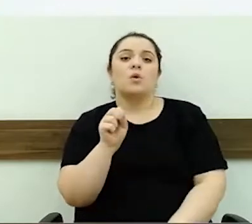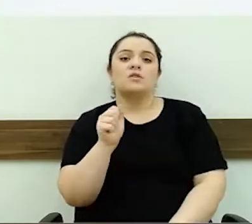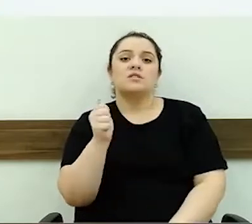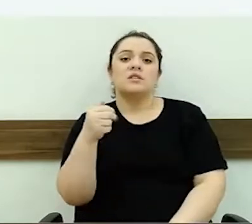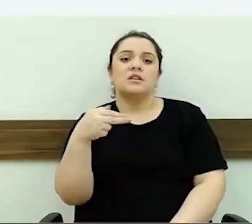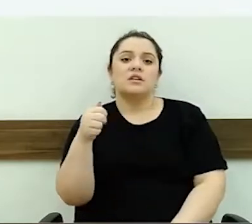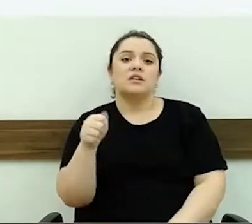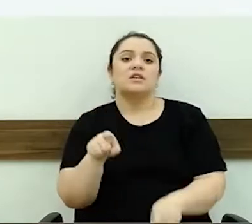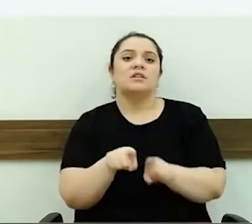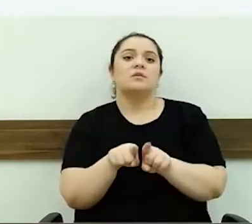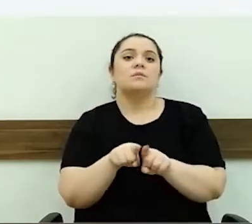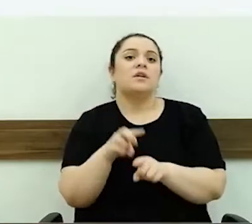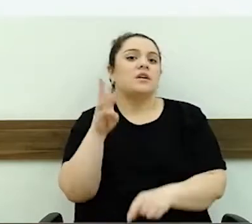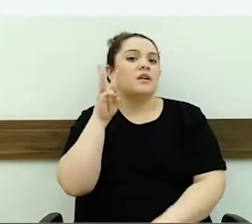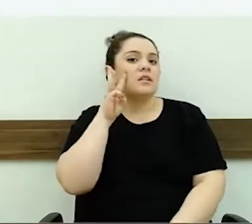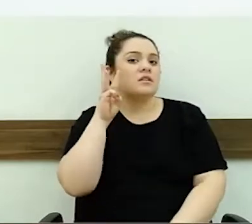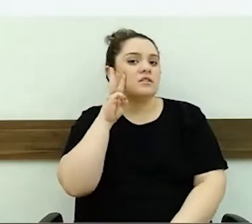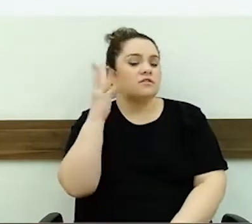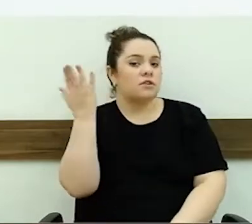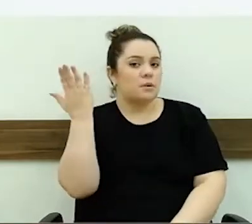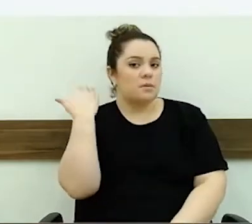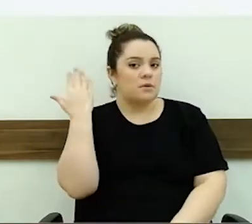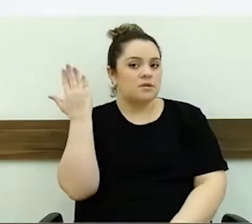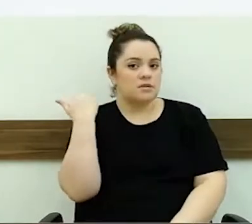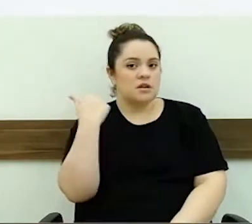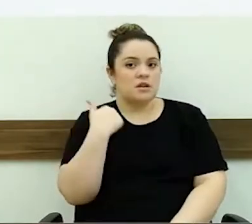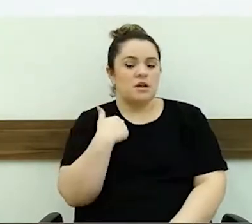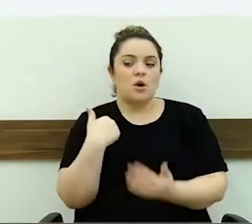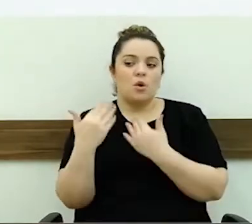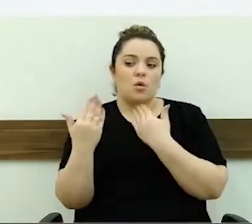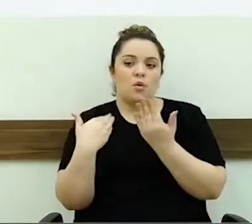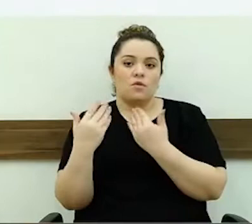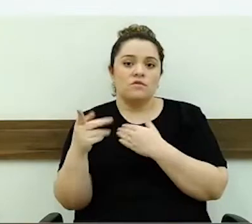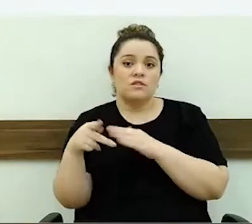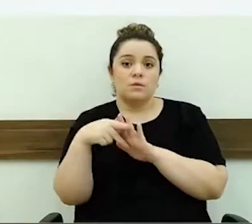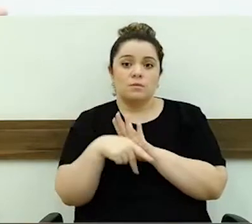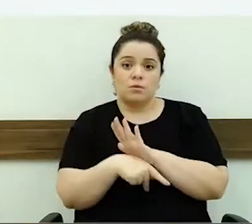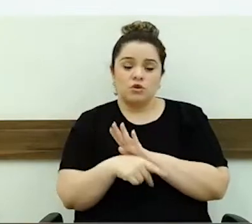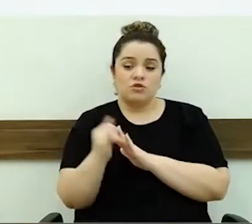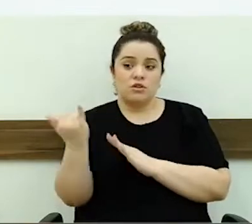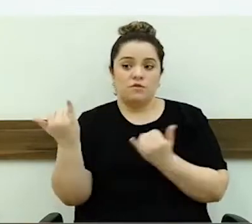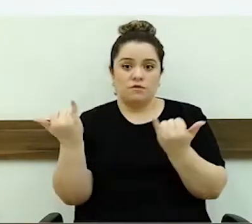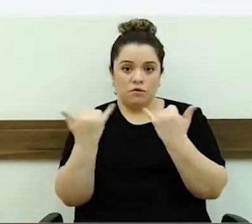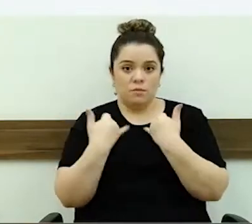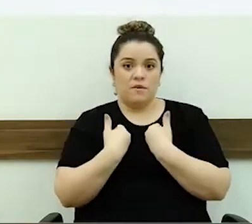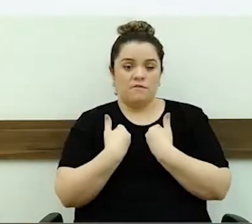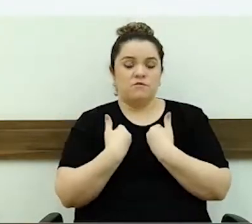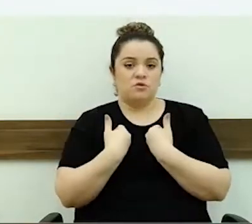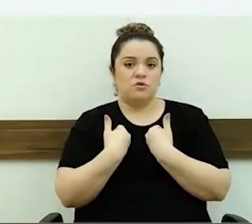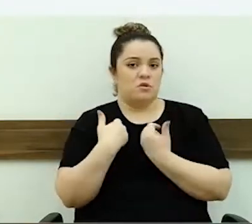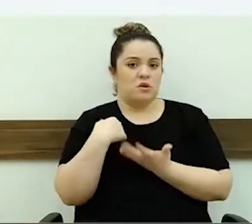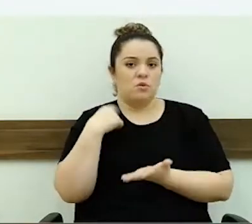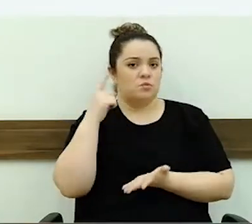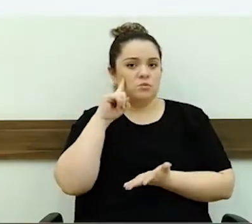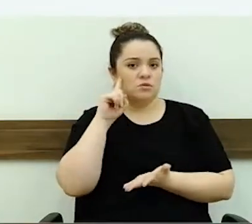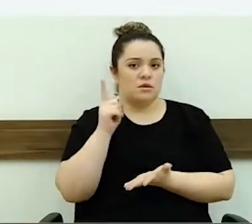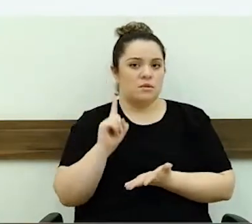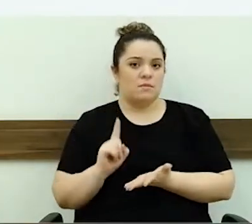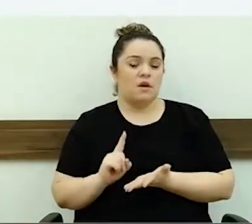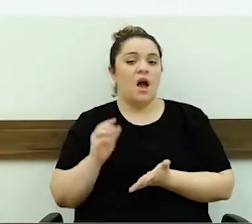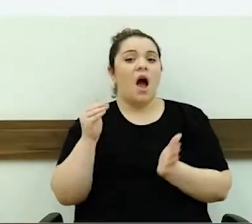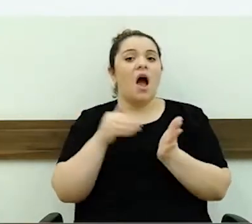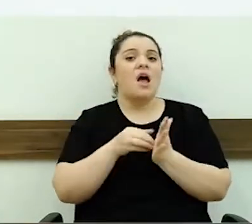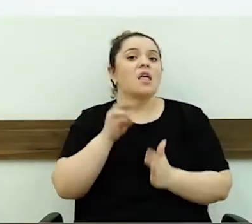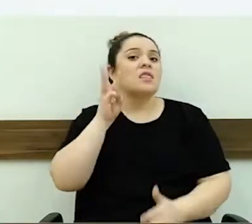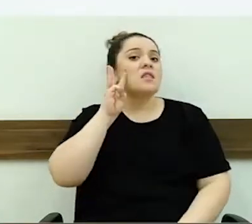passada, comentei com ela, fiquei sabendo do projeto Através da Vanessa, esse projeto que a Cris apresentou, até então, na terça passada,